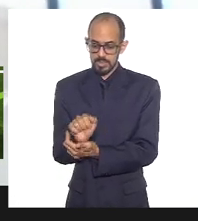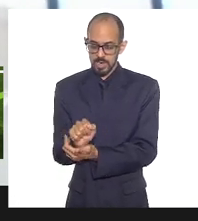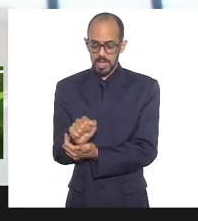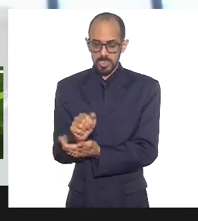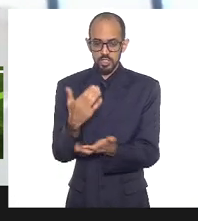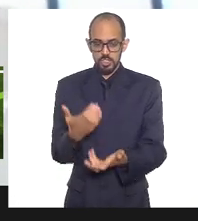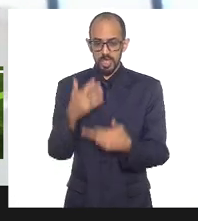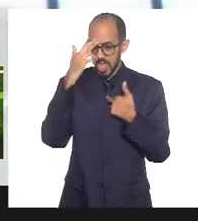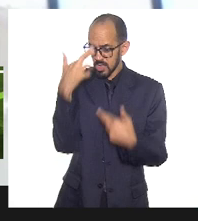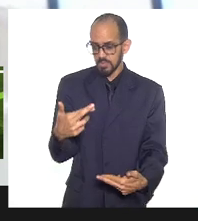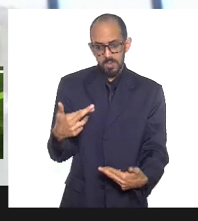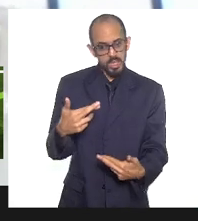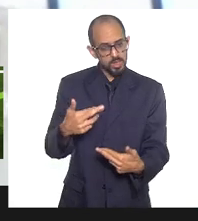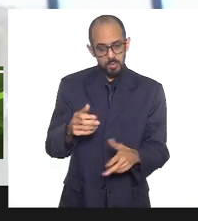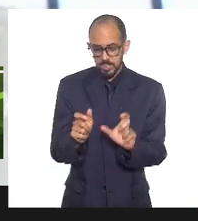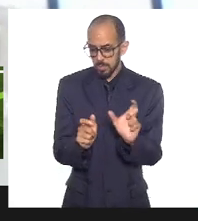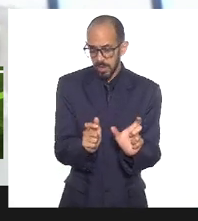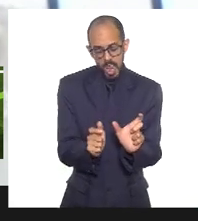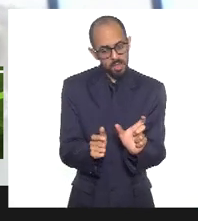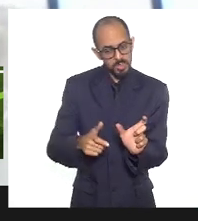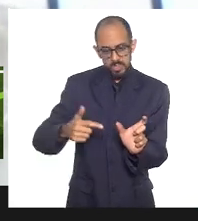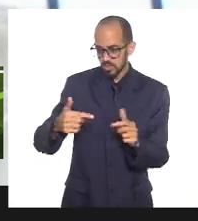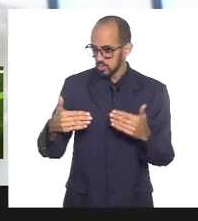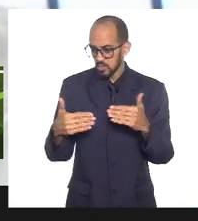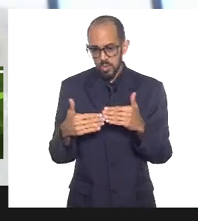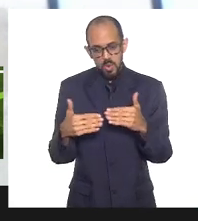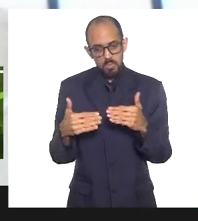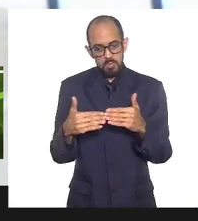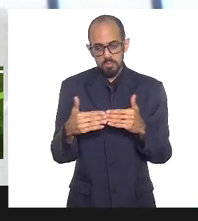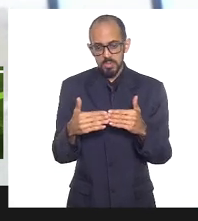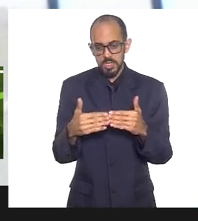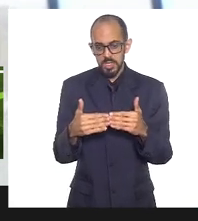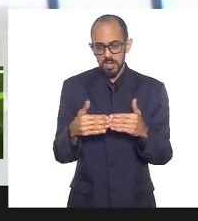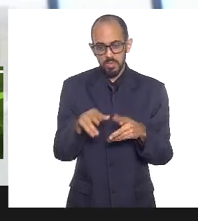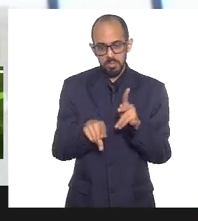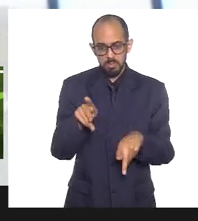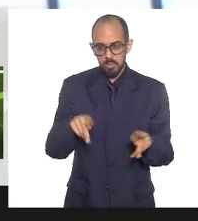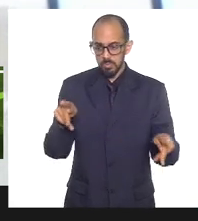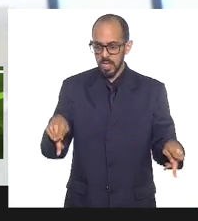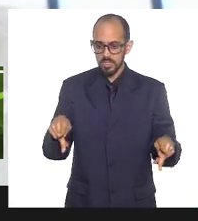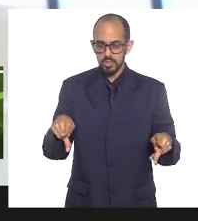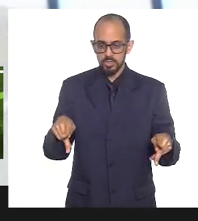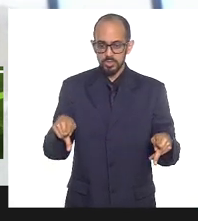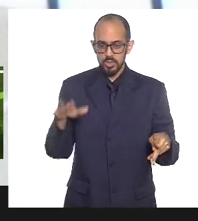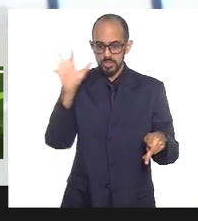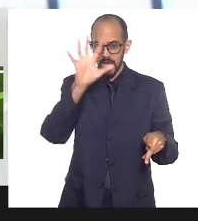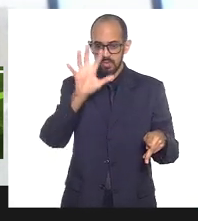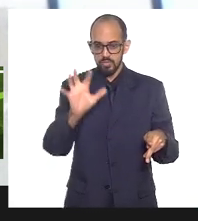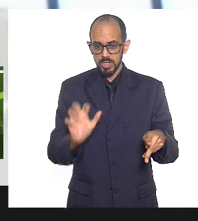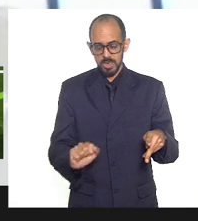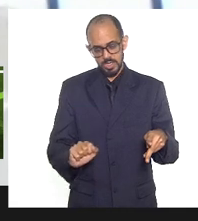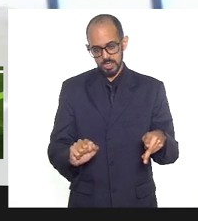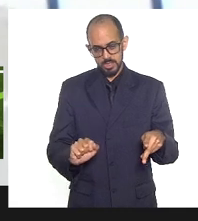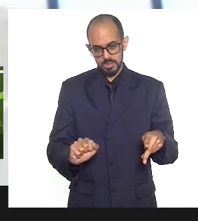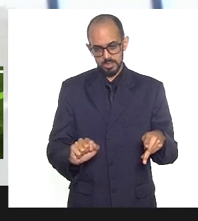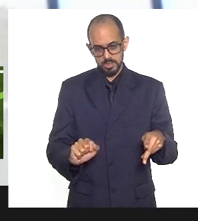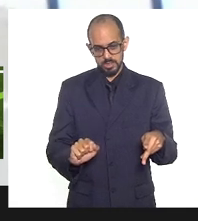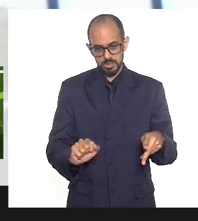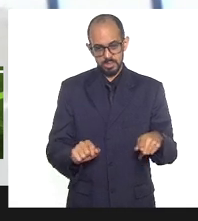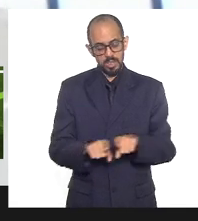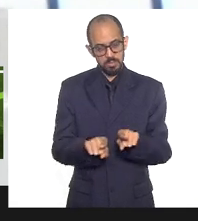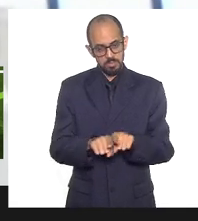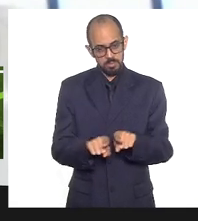palavra, eu acho que não cabe para os povos e comunidades tradicionais, de matriz africana e de umbanda. nós queremos